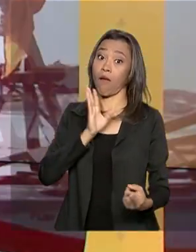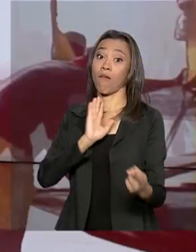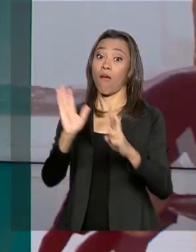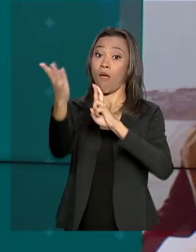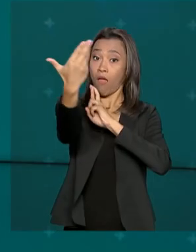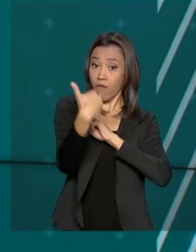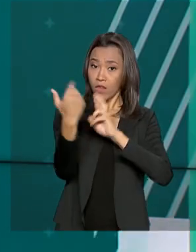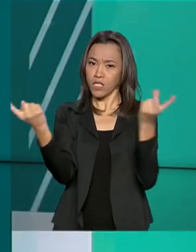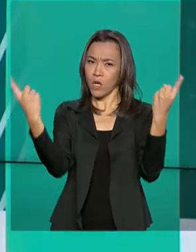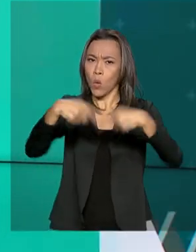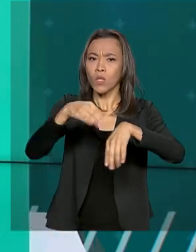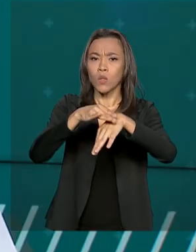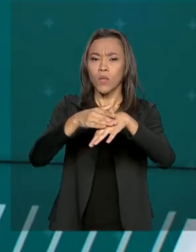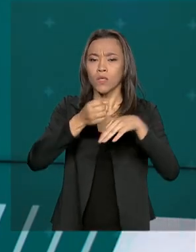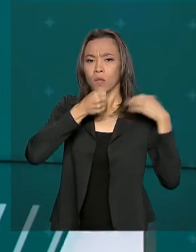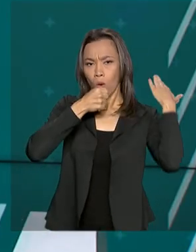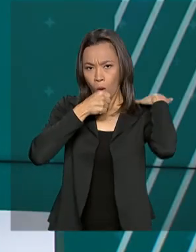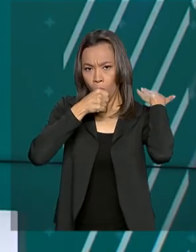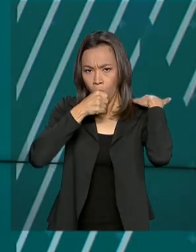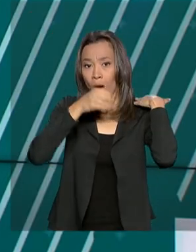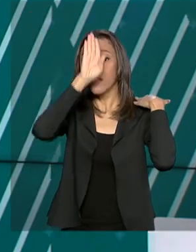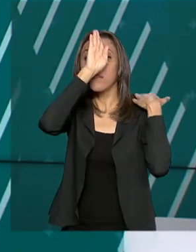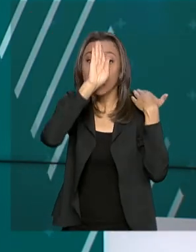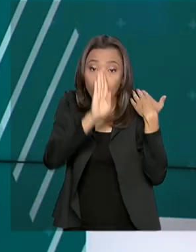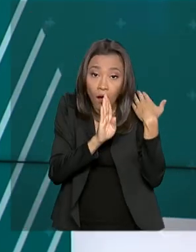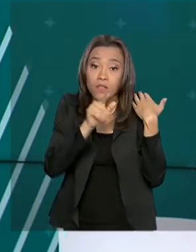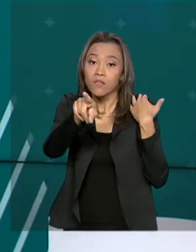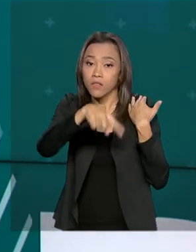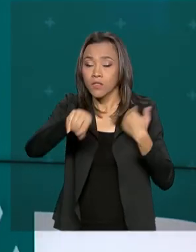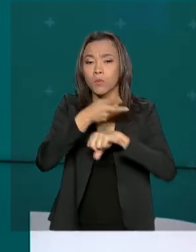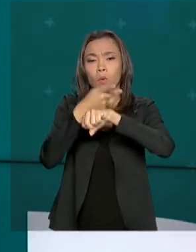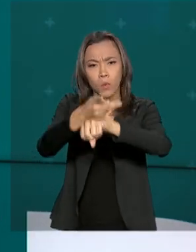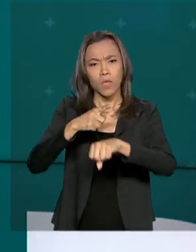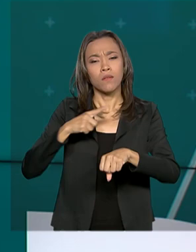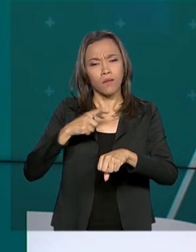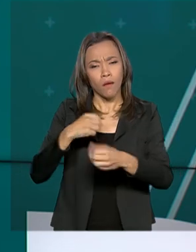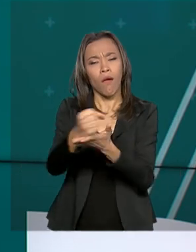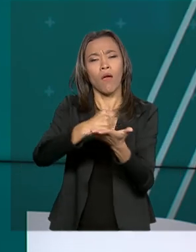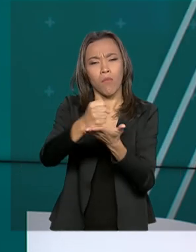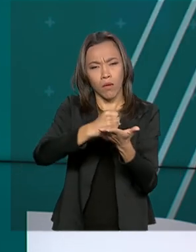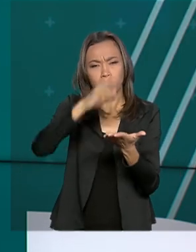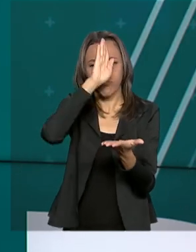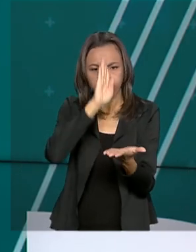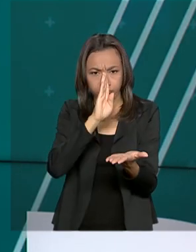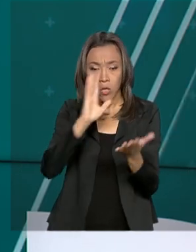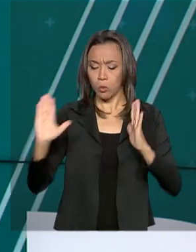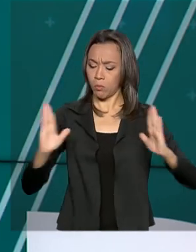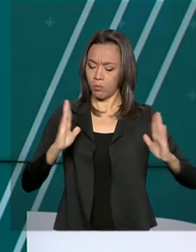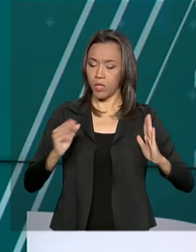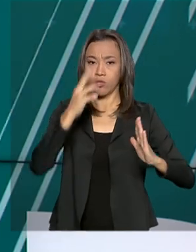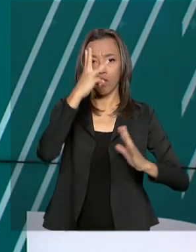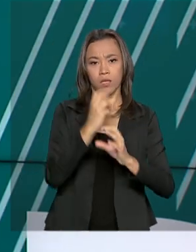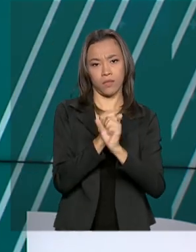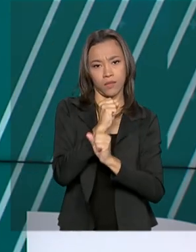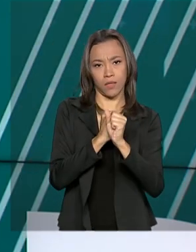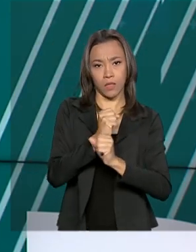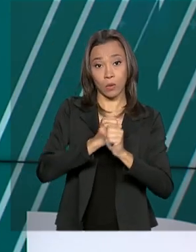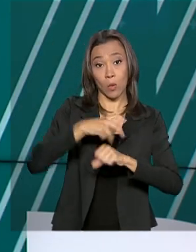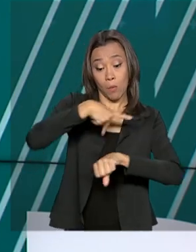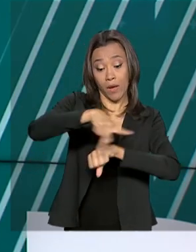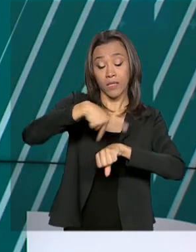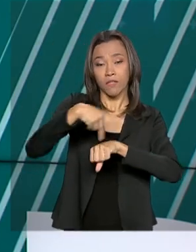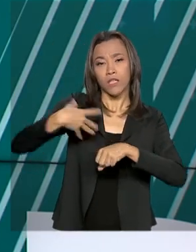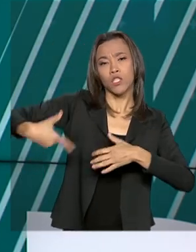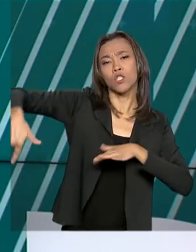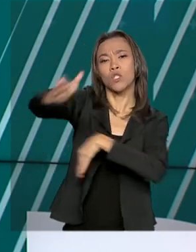O tratamento é de graça no Sistema Único de Saúde, que também oferece medicamentos. Pelos próximos três anos, o país vai compartilhar a